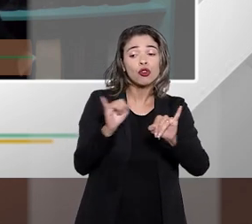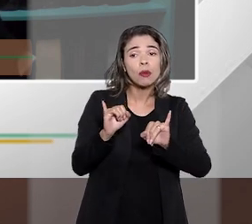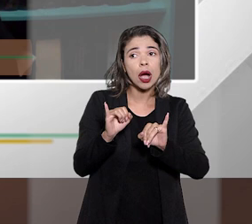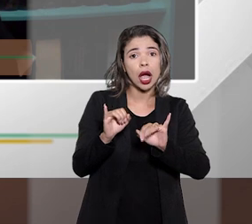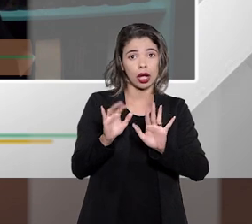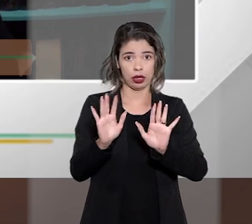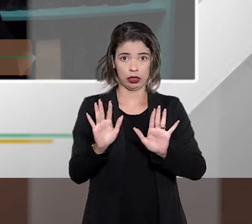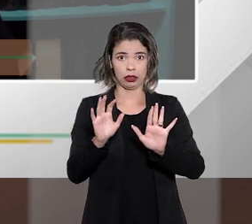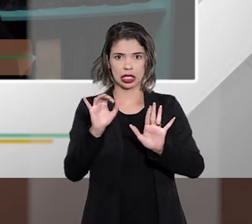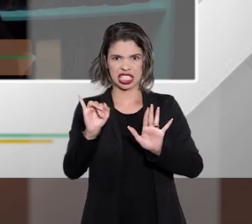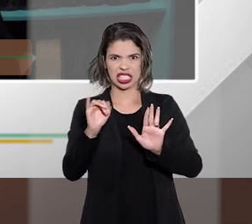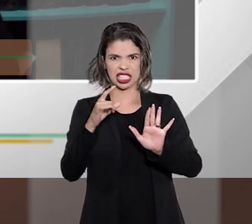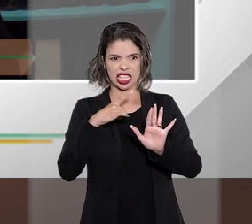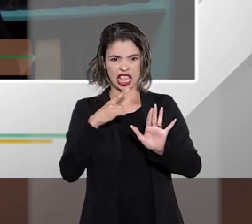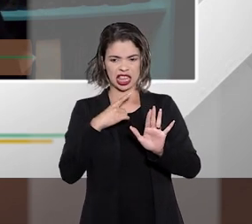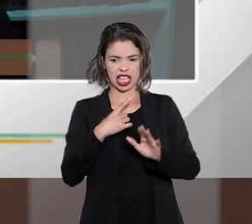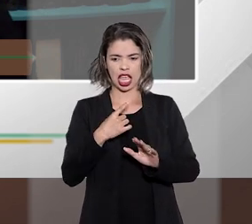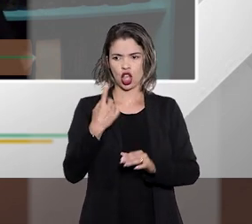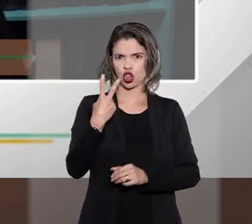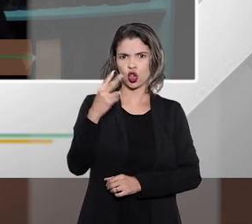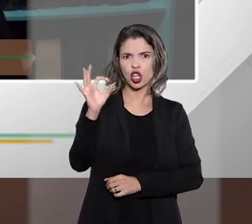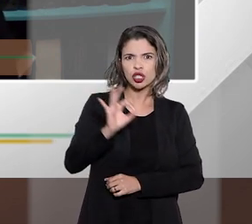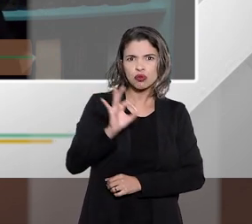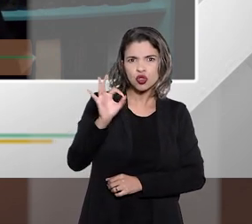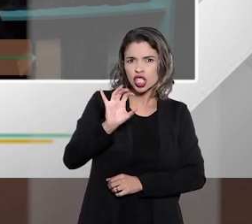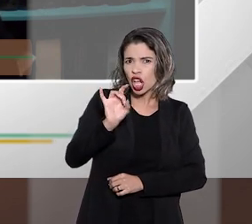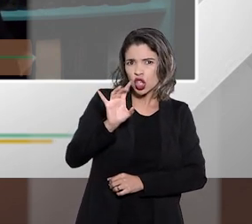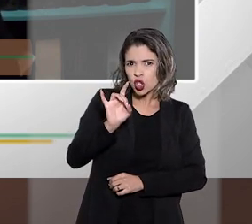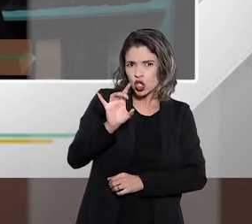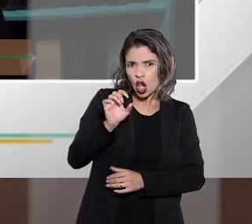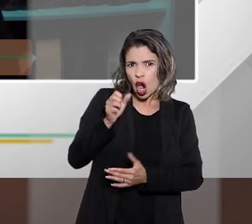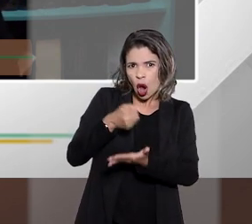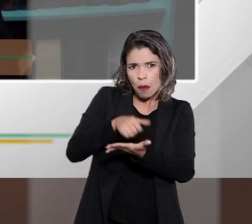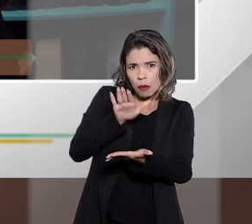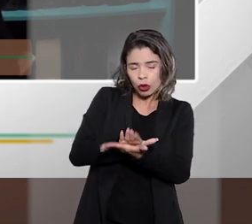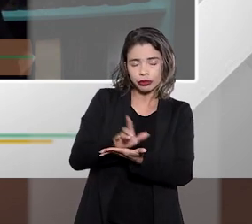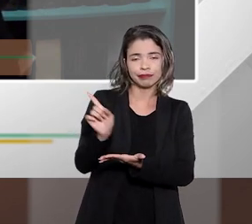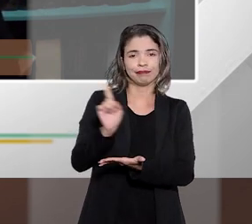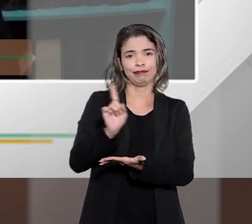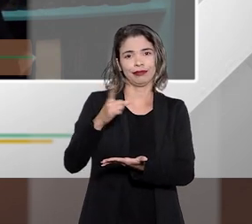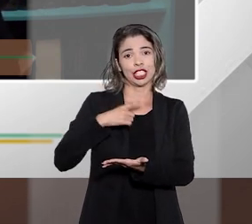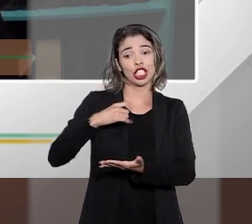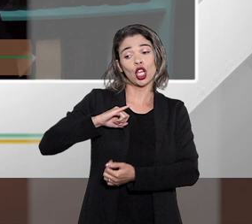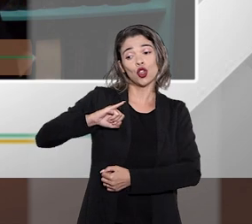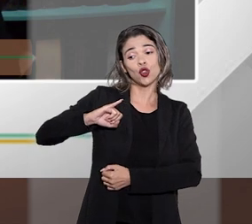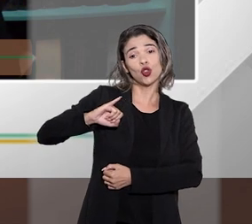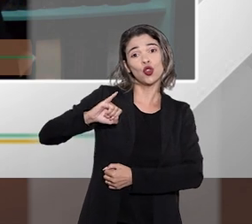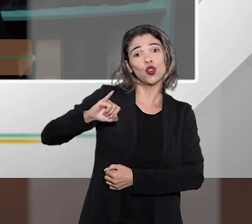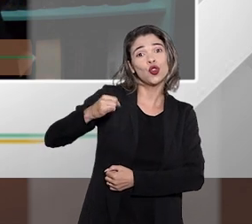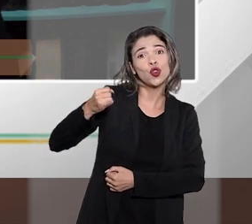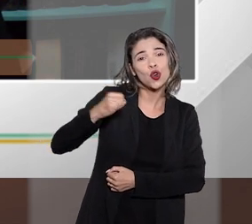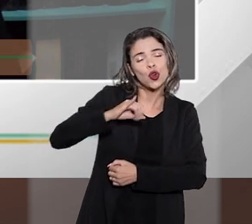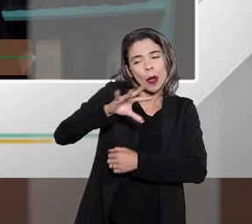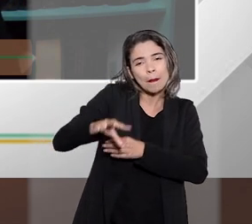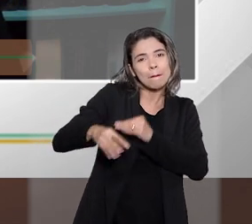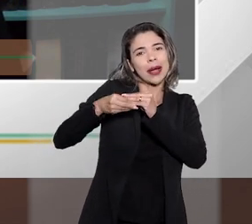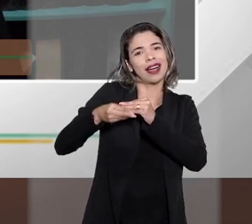que ele vai pagar até porque não é só os 2% de multa ele vai ter que pagar juros moratórios